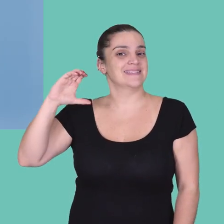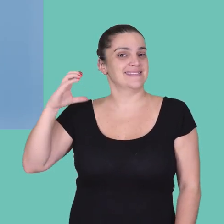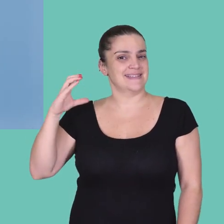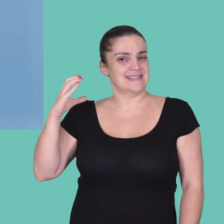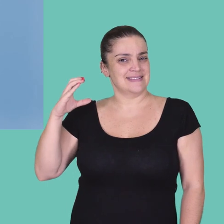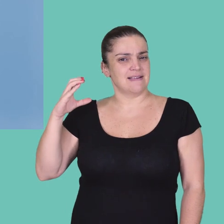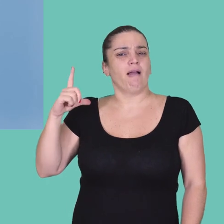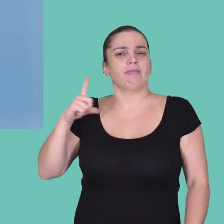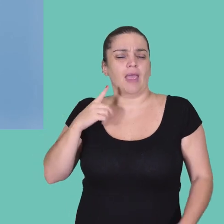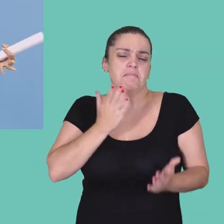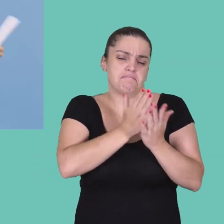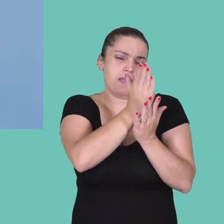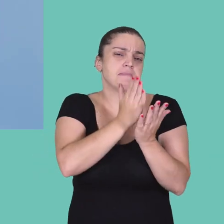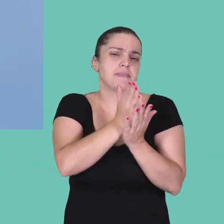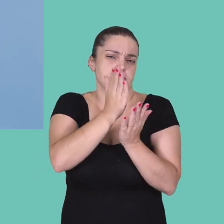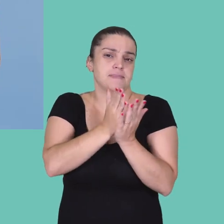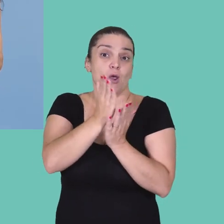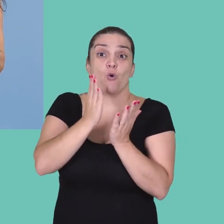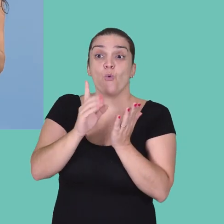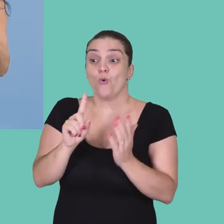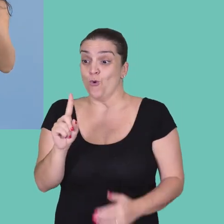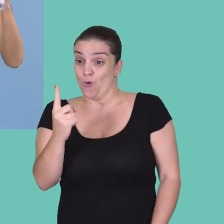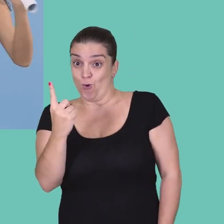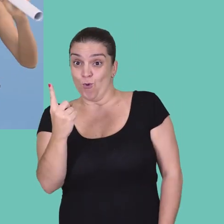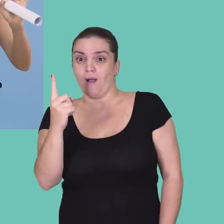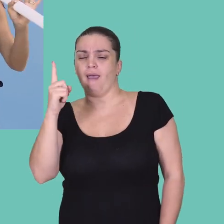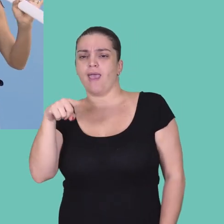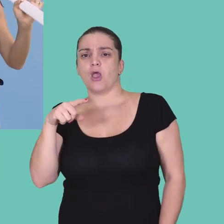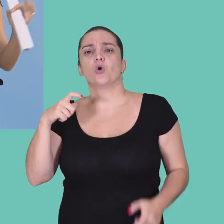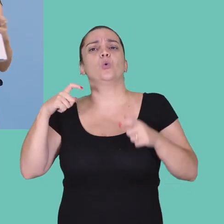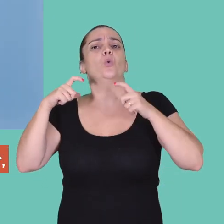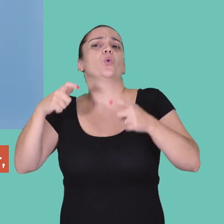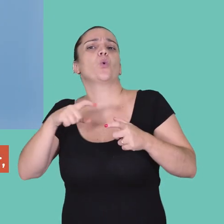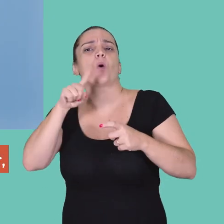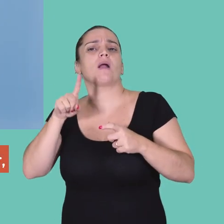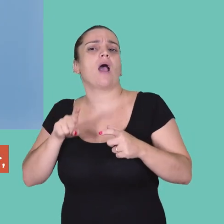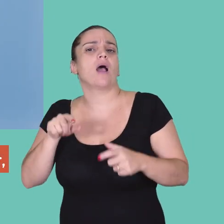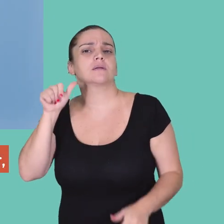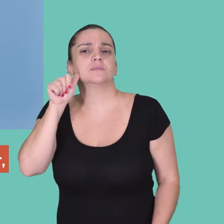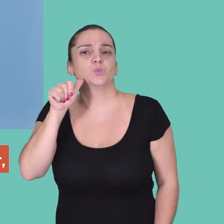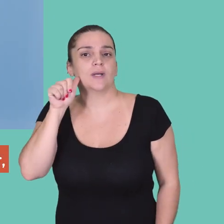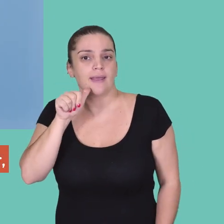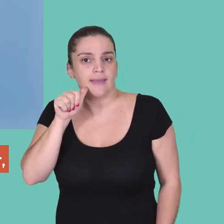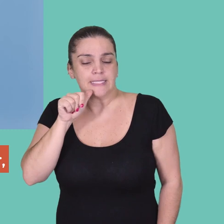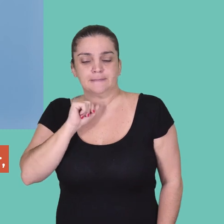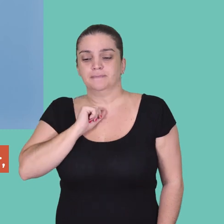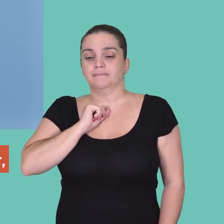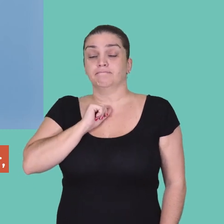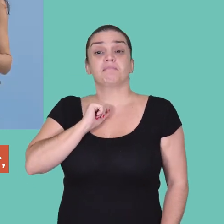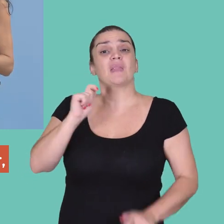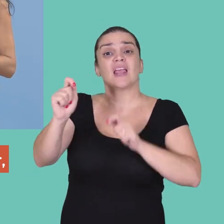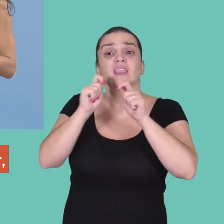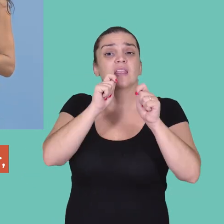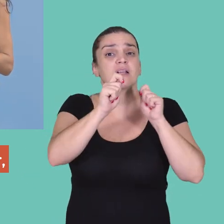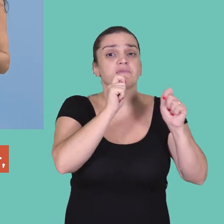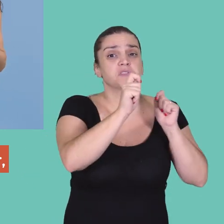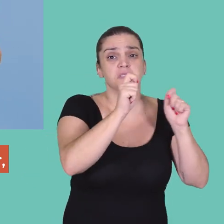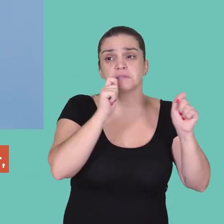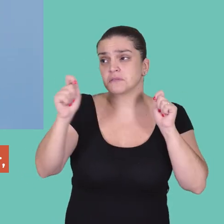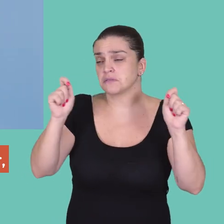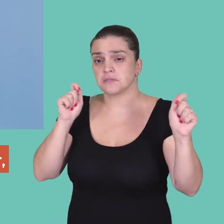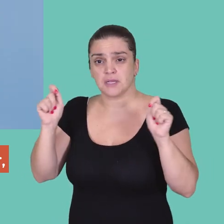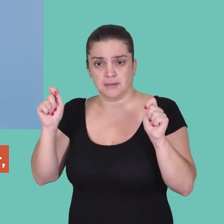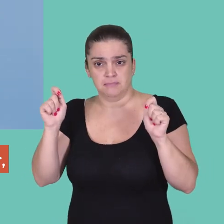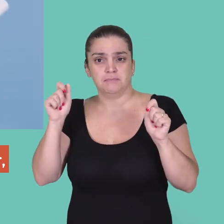que eu coordeno, chamado Meninas na Ciência. E nesse projeto tem várias ações. Uma das ações se chama Lugar de Mulher, onde